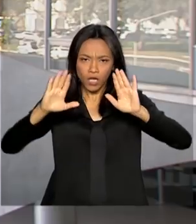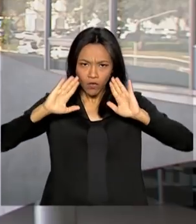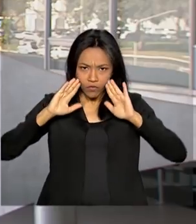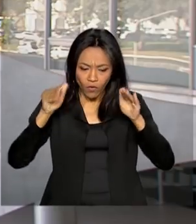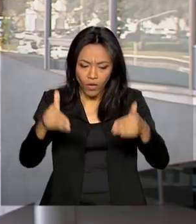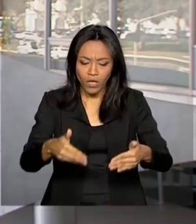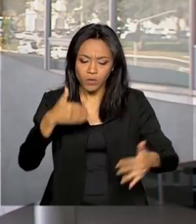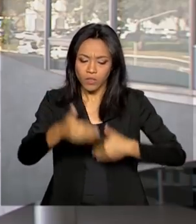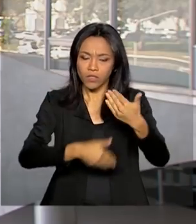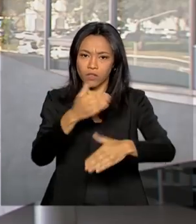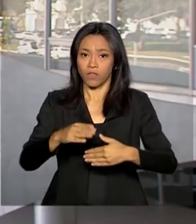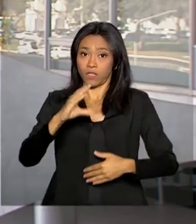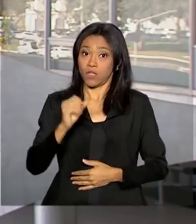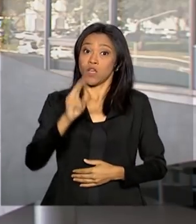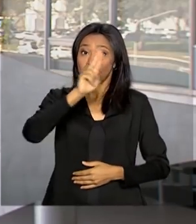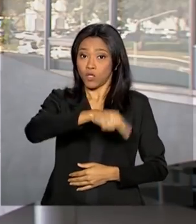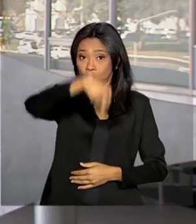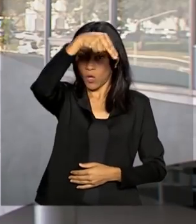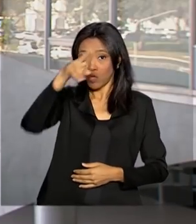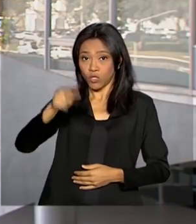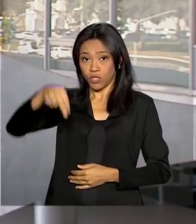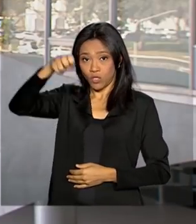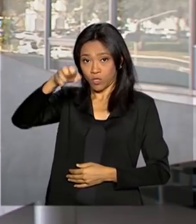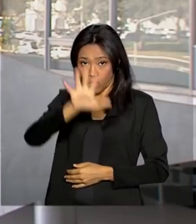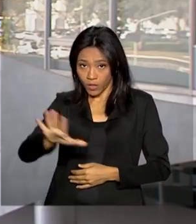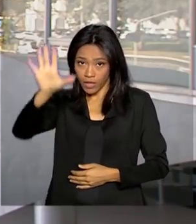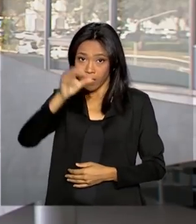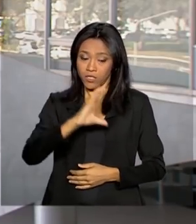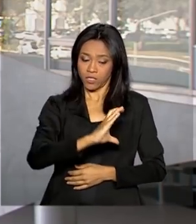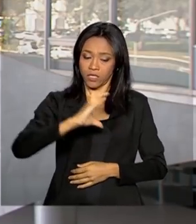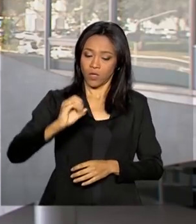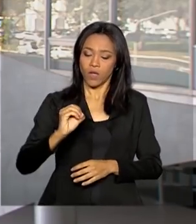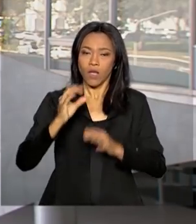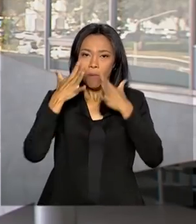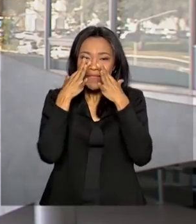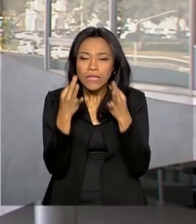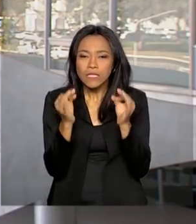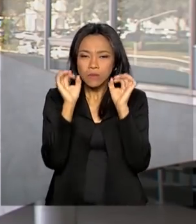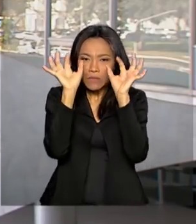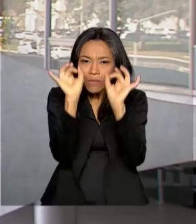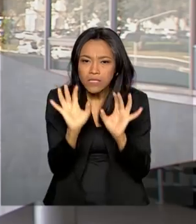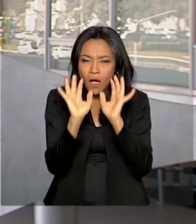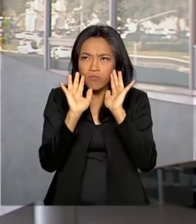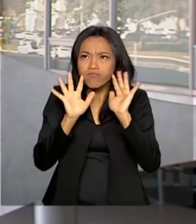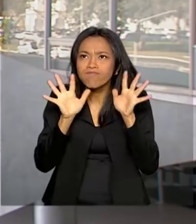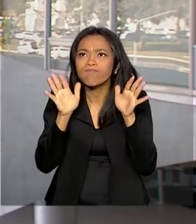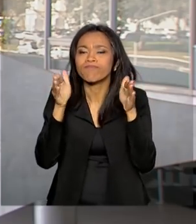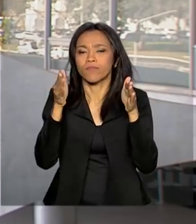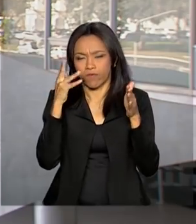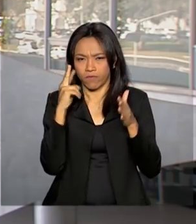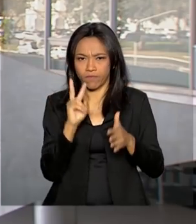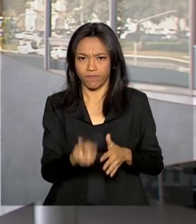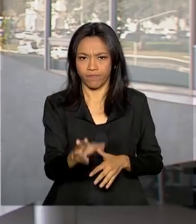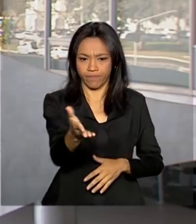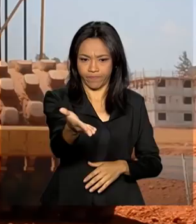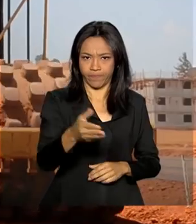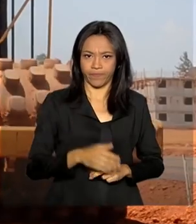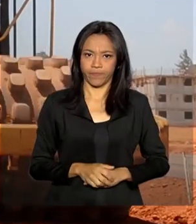Norte, Nordeste e Centro-Oeste vão receber a partir de agora uma atenção especial. Vamos assistir à reportagem.